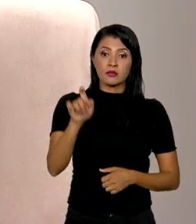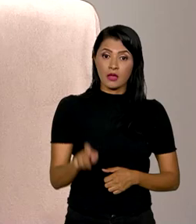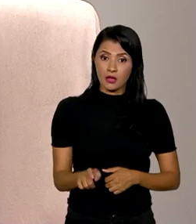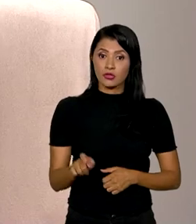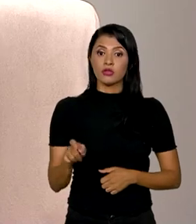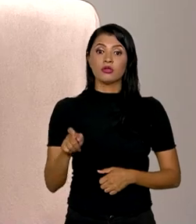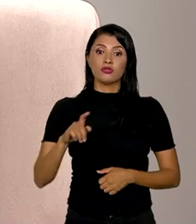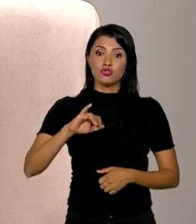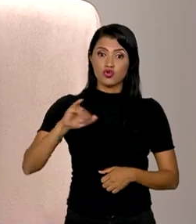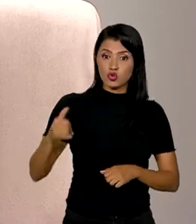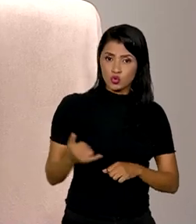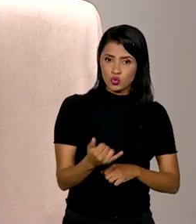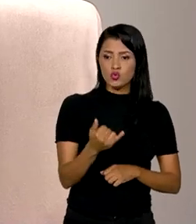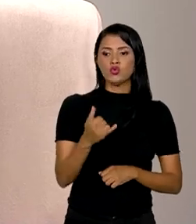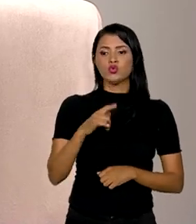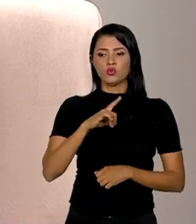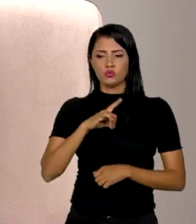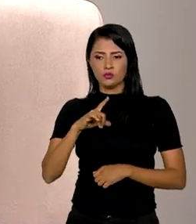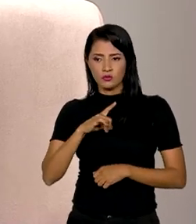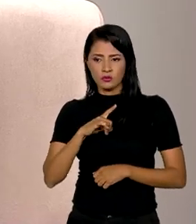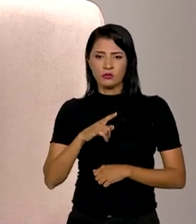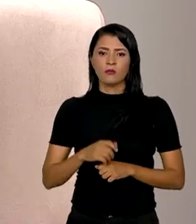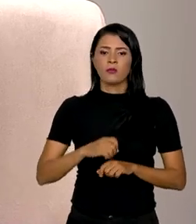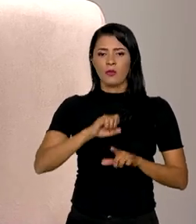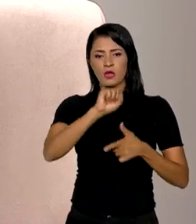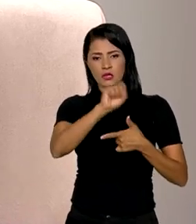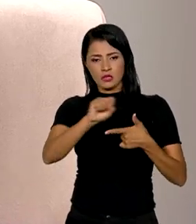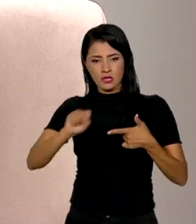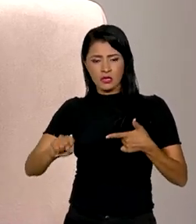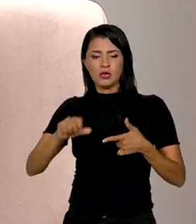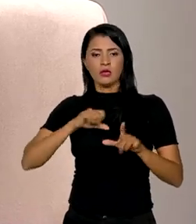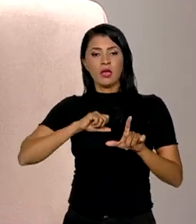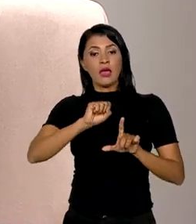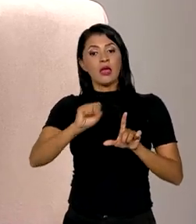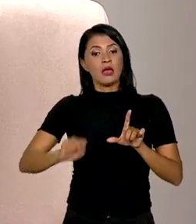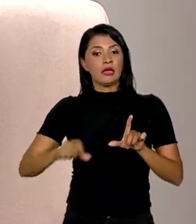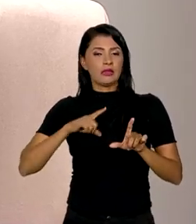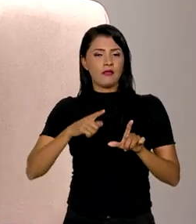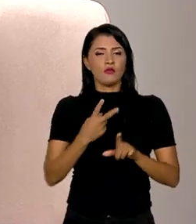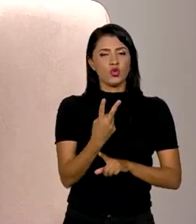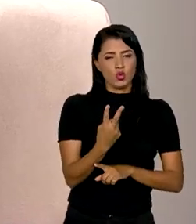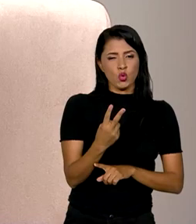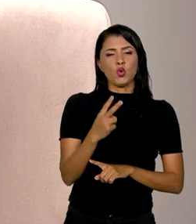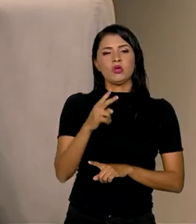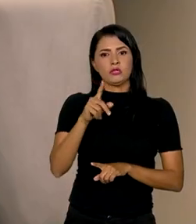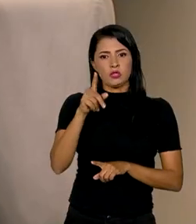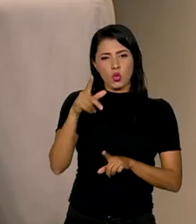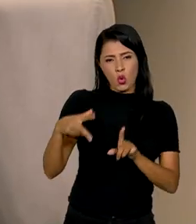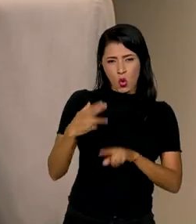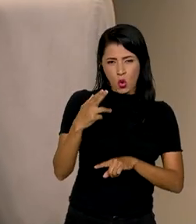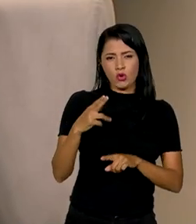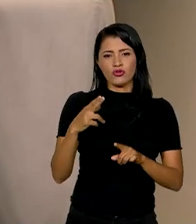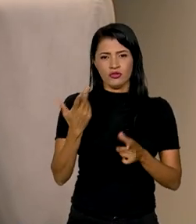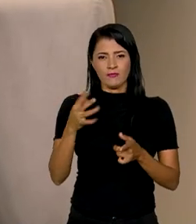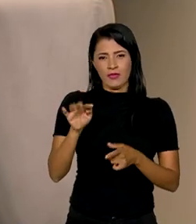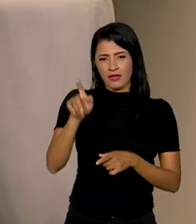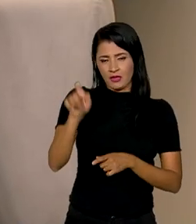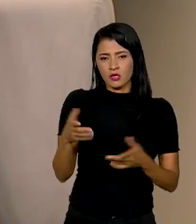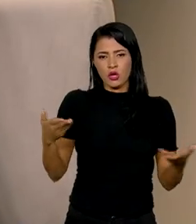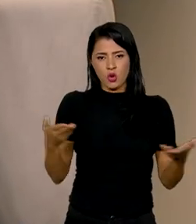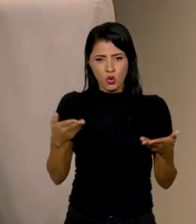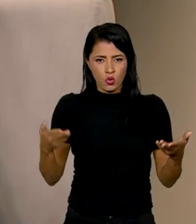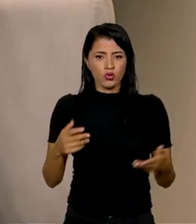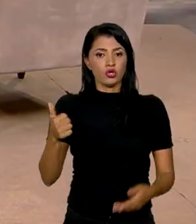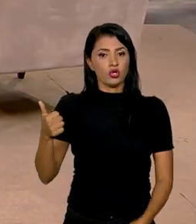juros, professor. Nós tivemos dois cortes, cada um de 0,5% ao ano na taxa. Hoje, ela está em 12